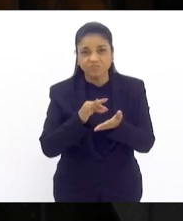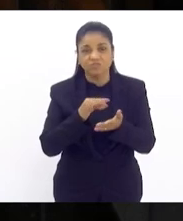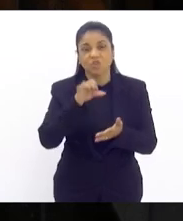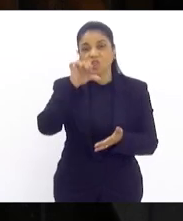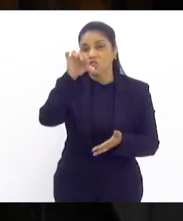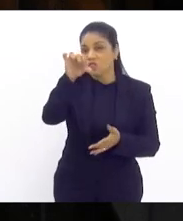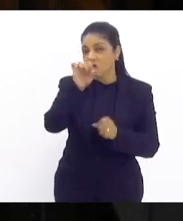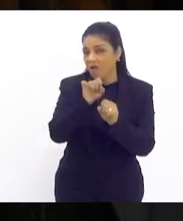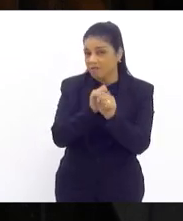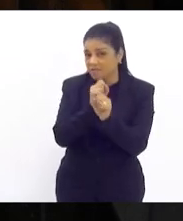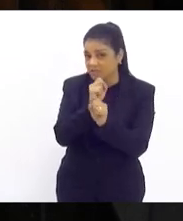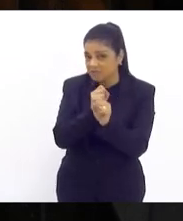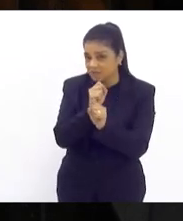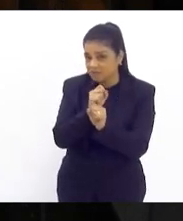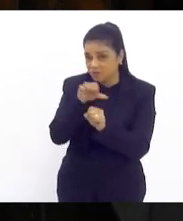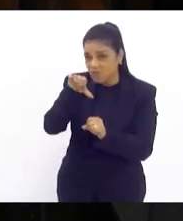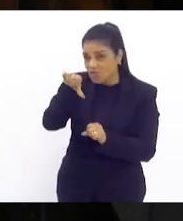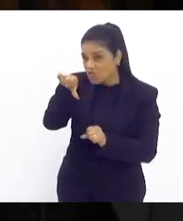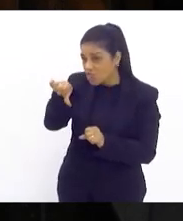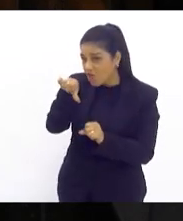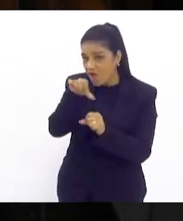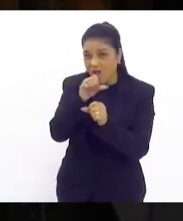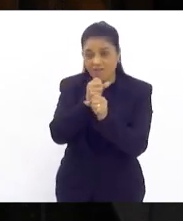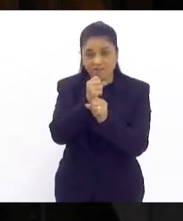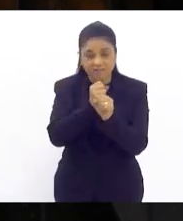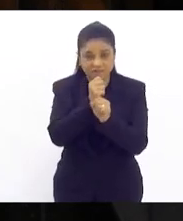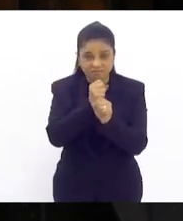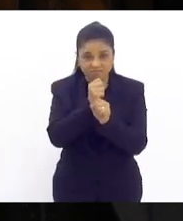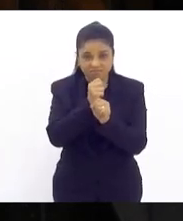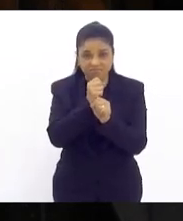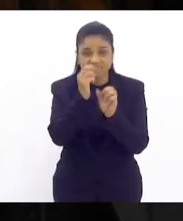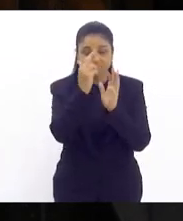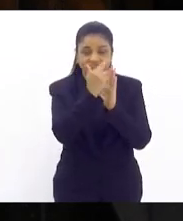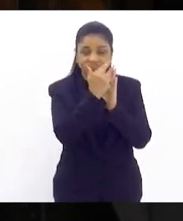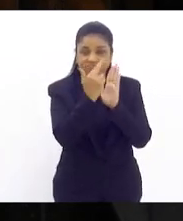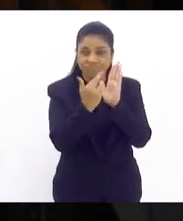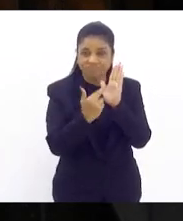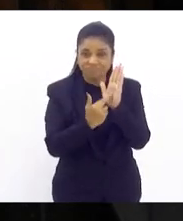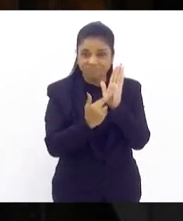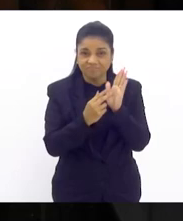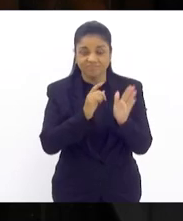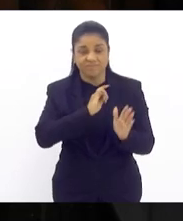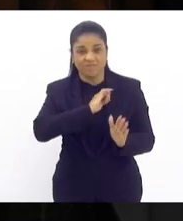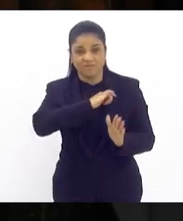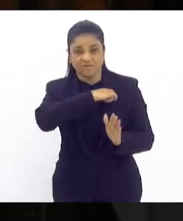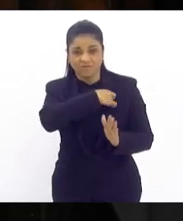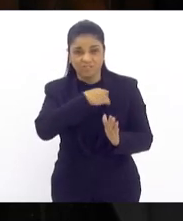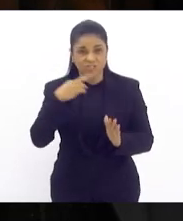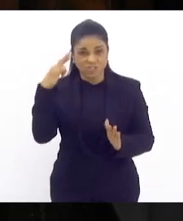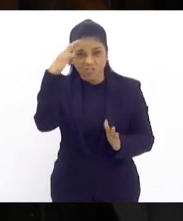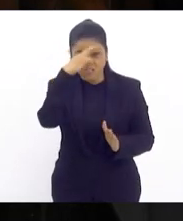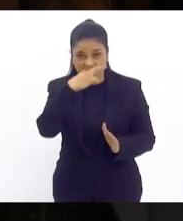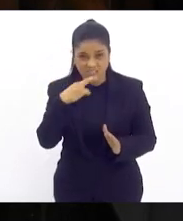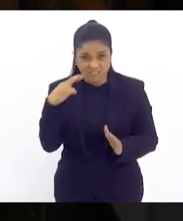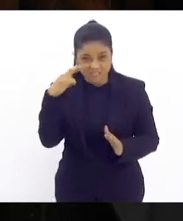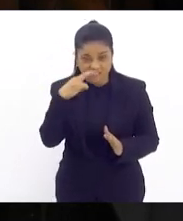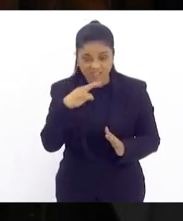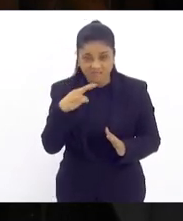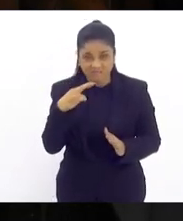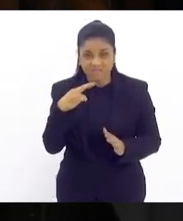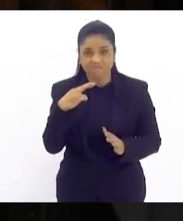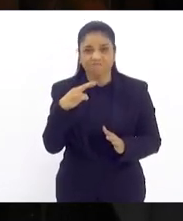nove anos o regime de recuperação fiscal nesse novo regime de recuperação fiscal